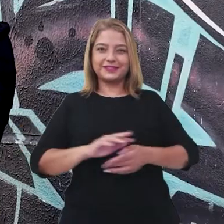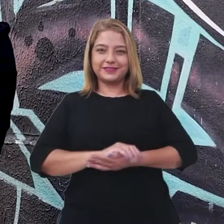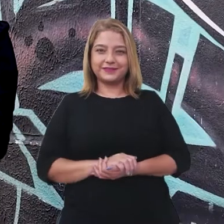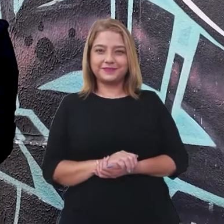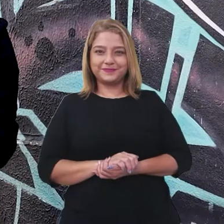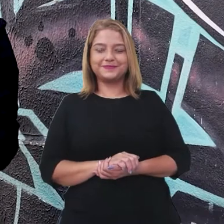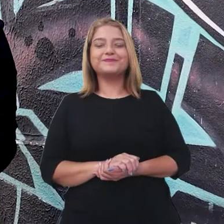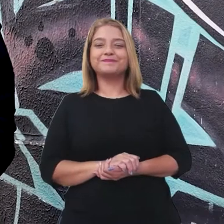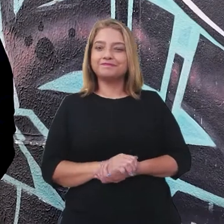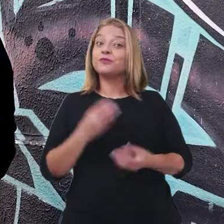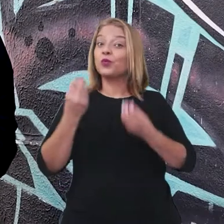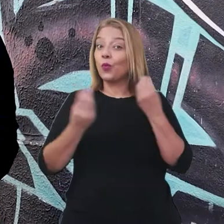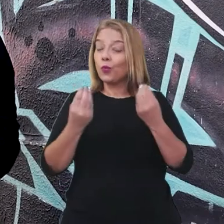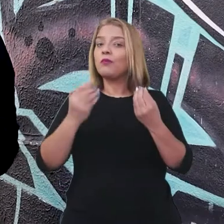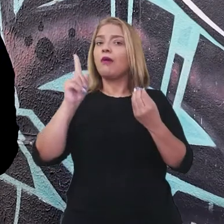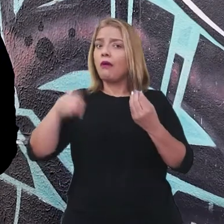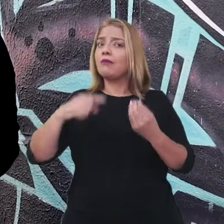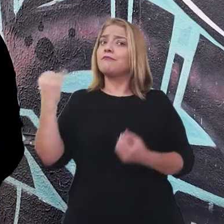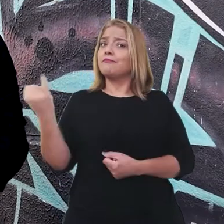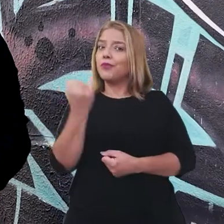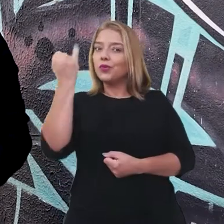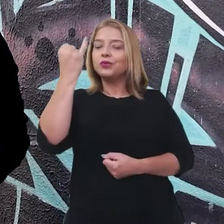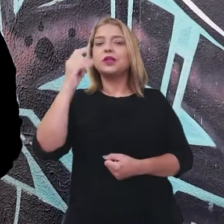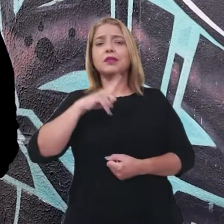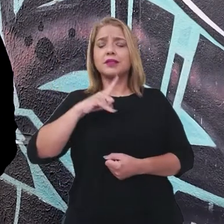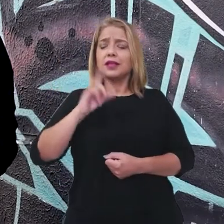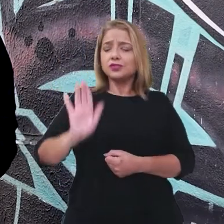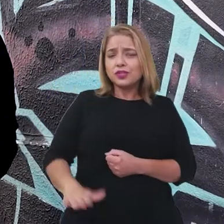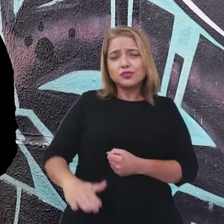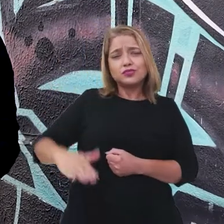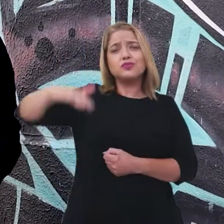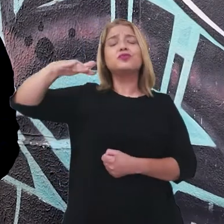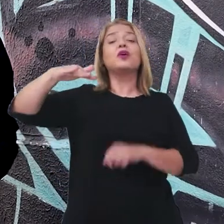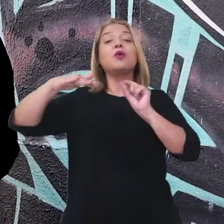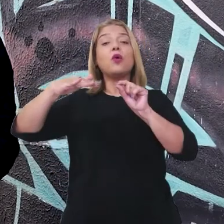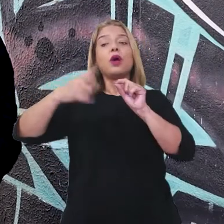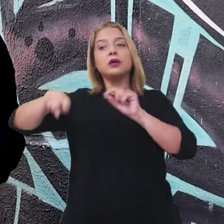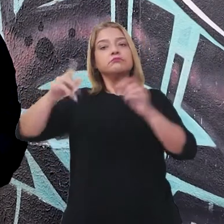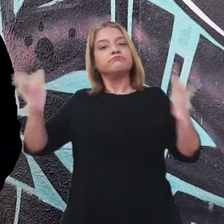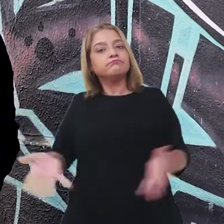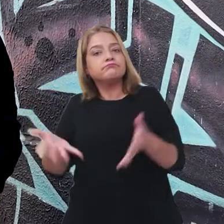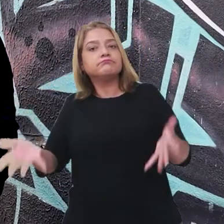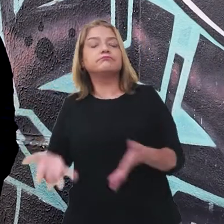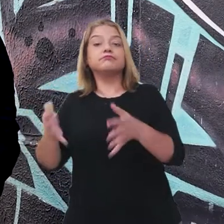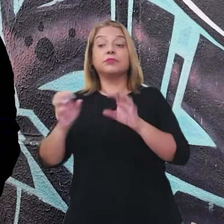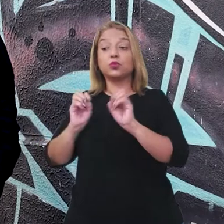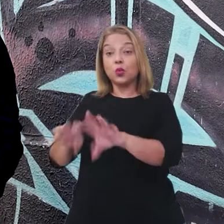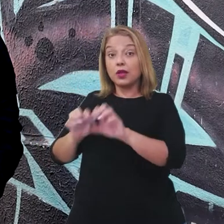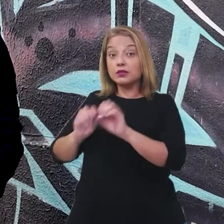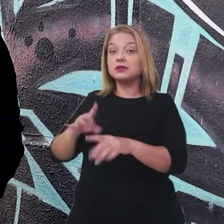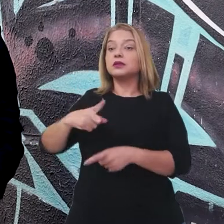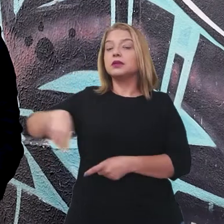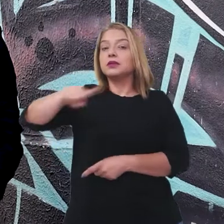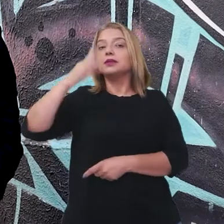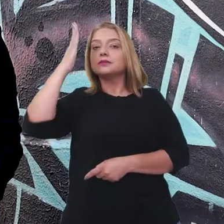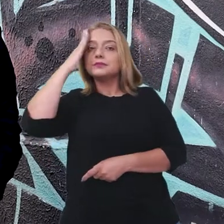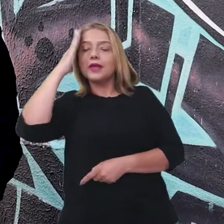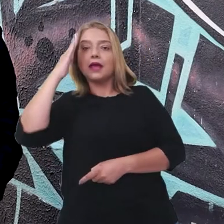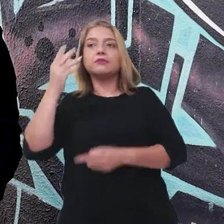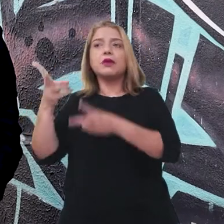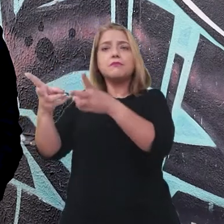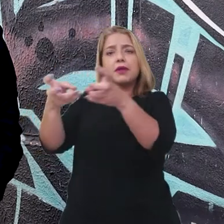Como é importante que desde a educação infantil se promova uma educação que reconheça a